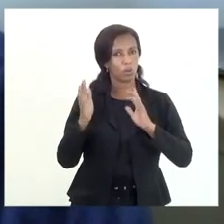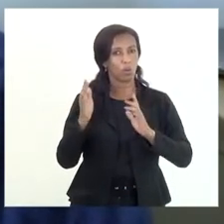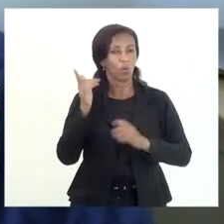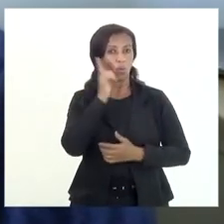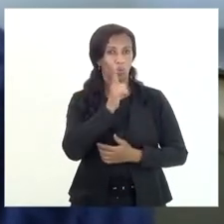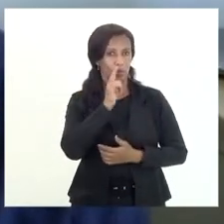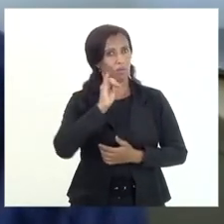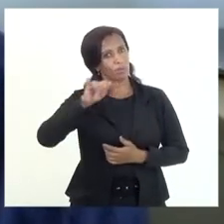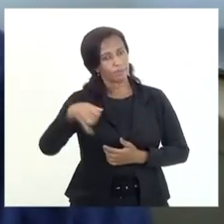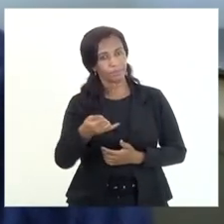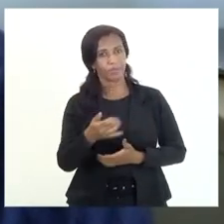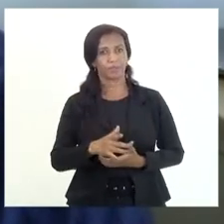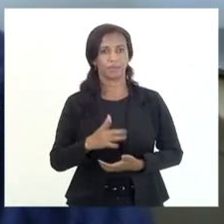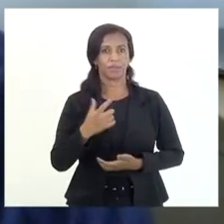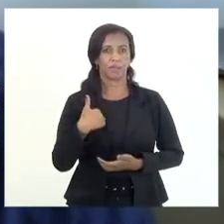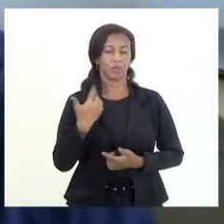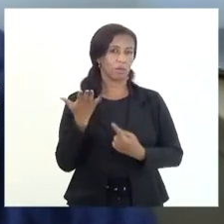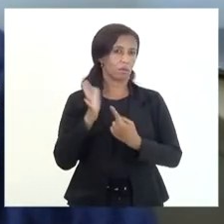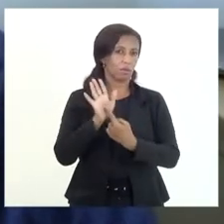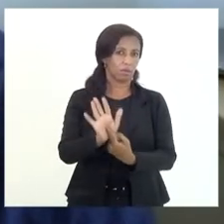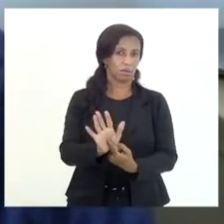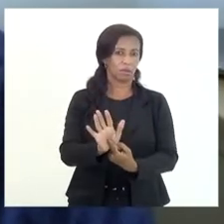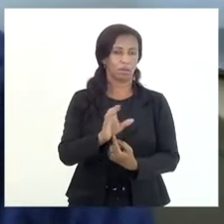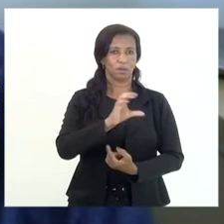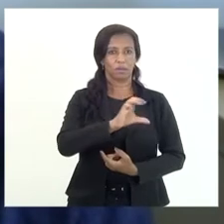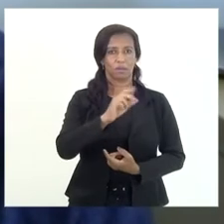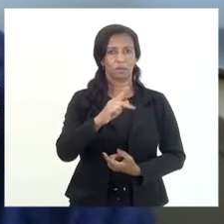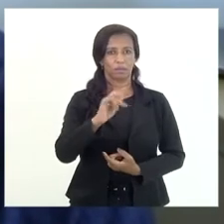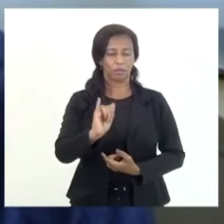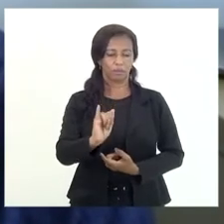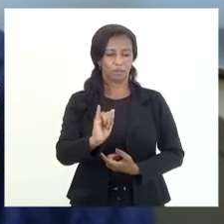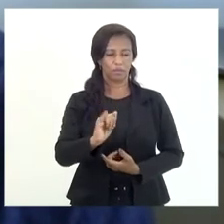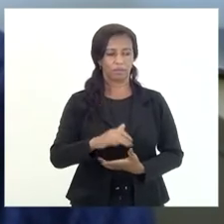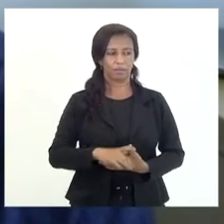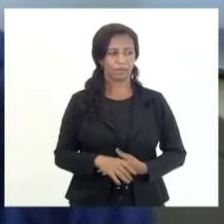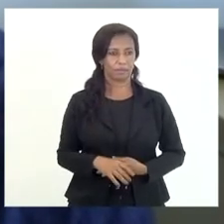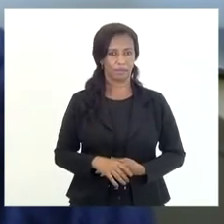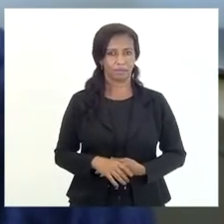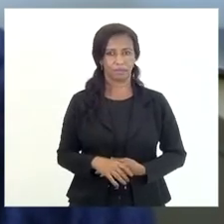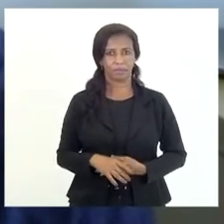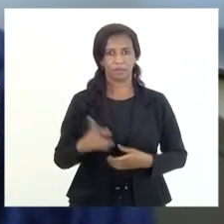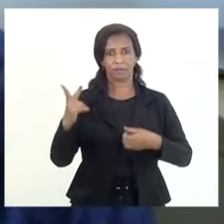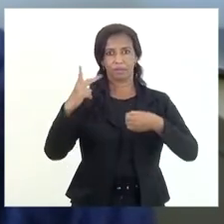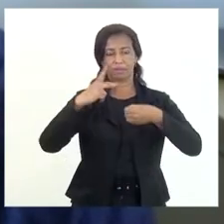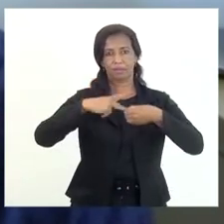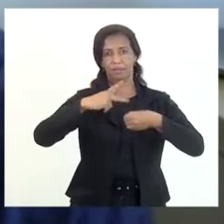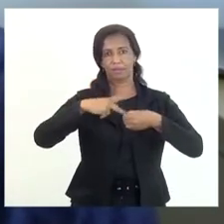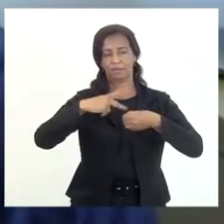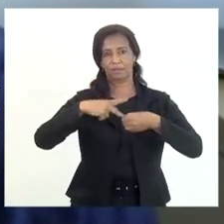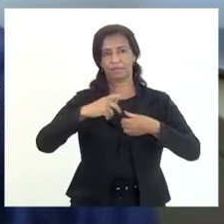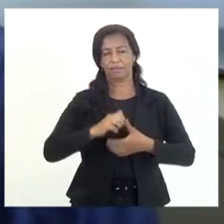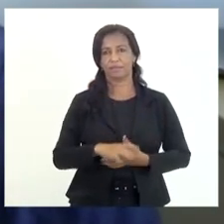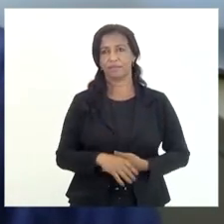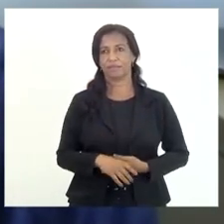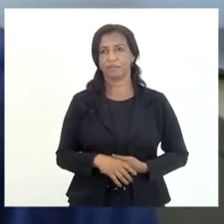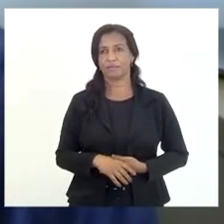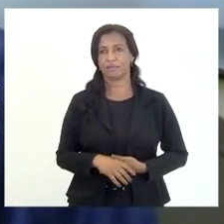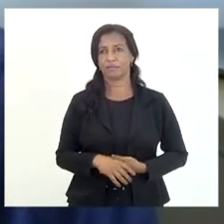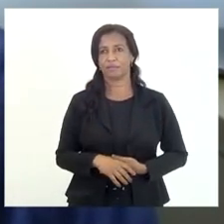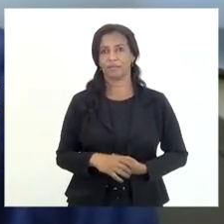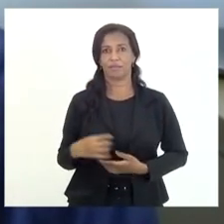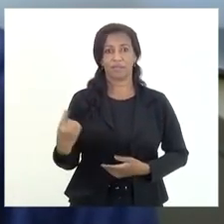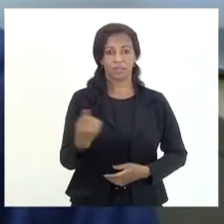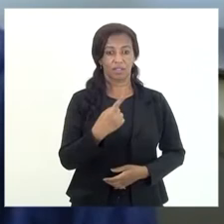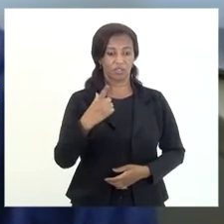possibilidade que eu quero apresentar na CPI especificamente para a Petrobras para Petrobras para a gente ter